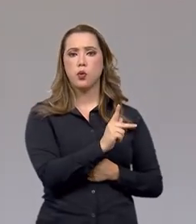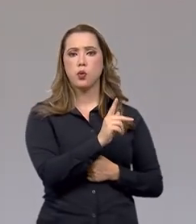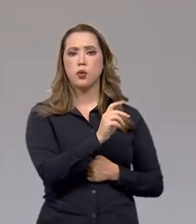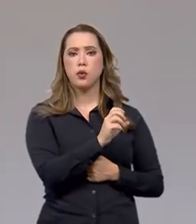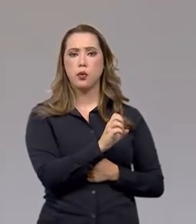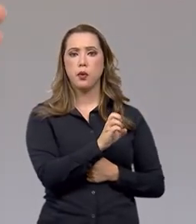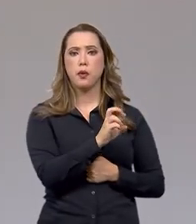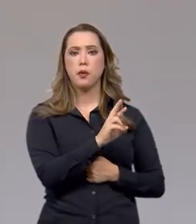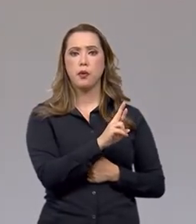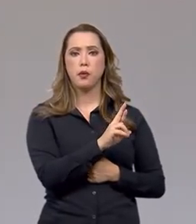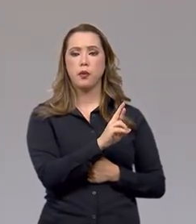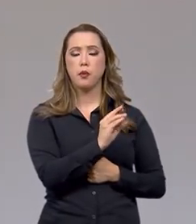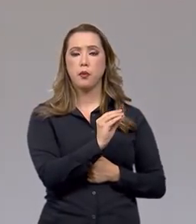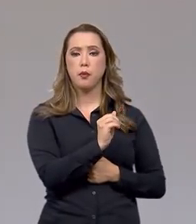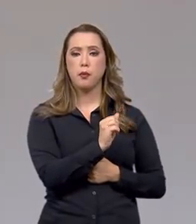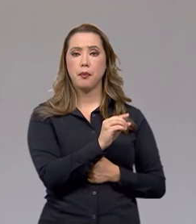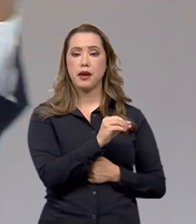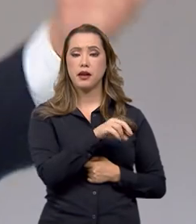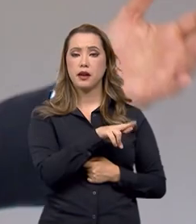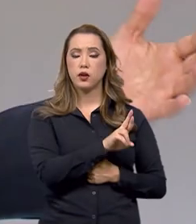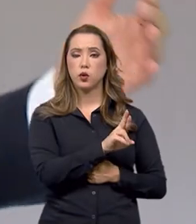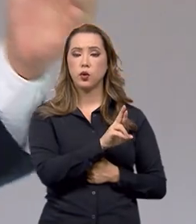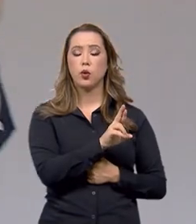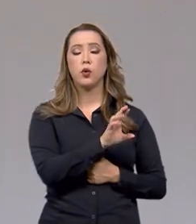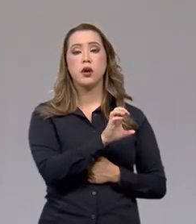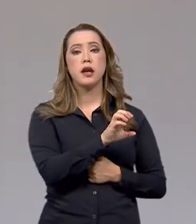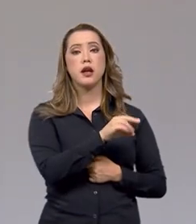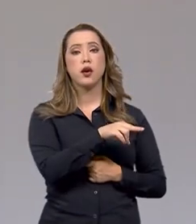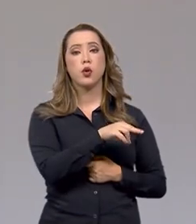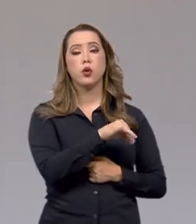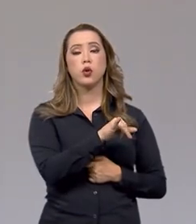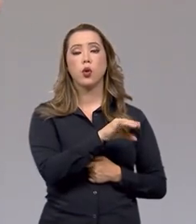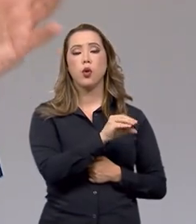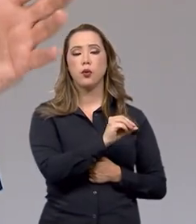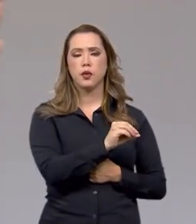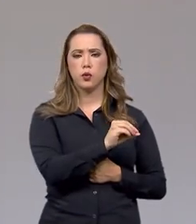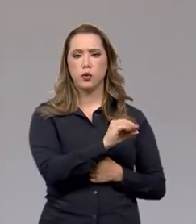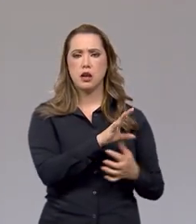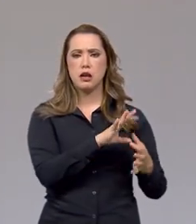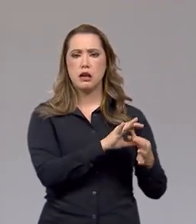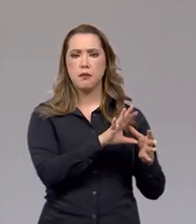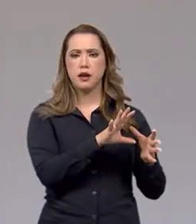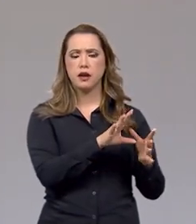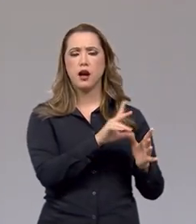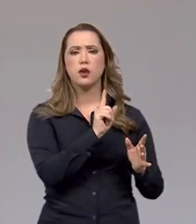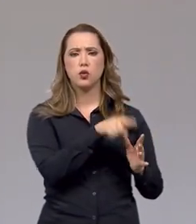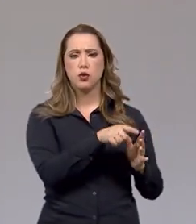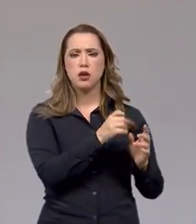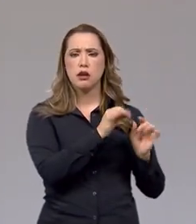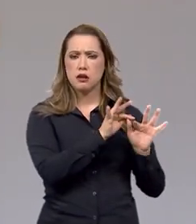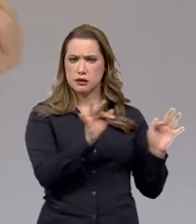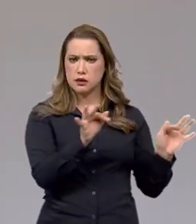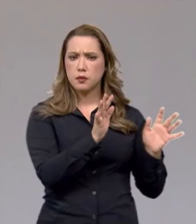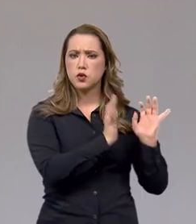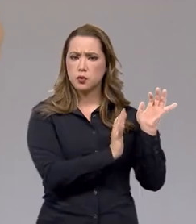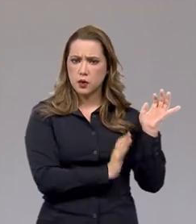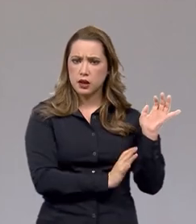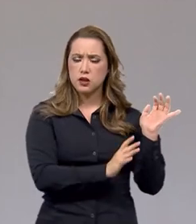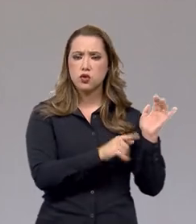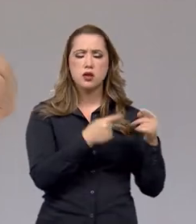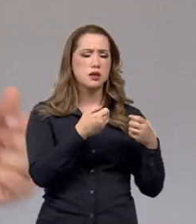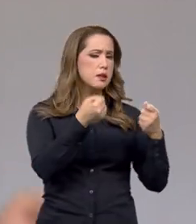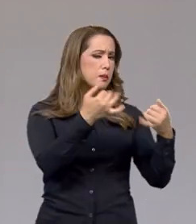Receita Federal e envolve o comércio exterior, quem importa e quem exporta no país. Ele já tem alguns anos. Queria que o senhor falasse um pouquinho dele e os